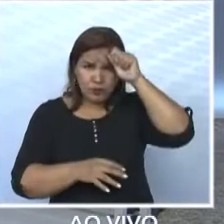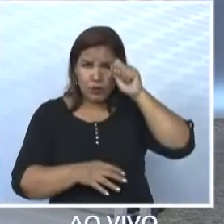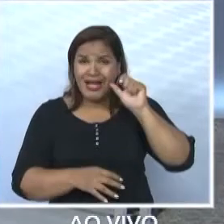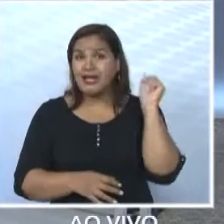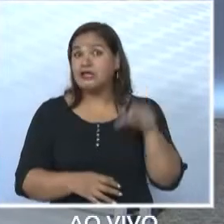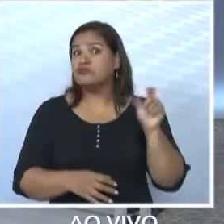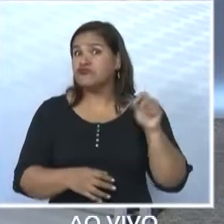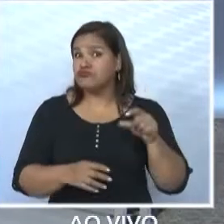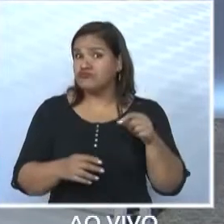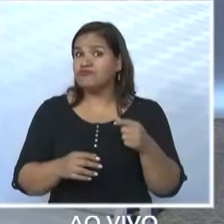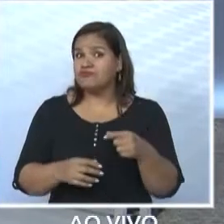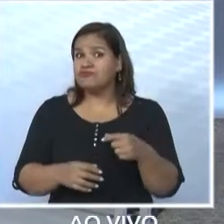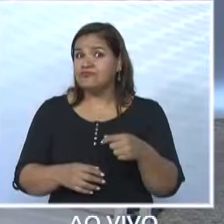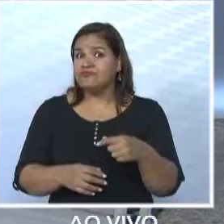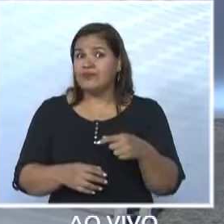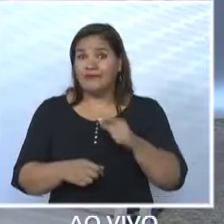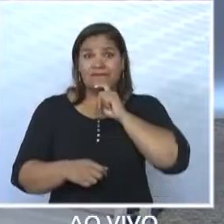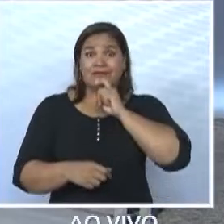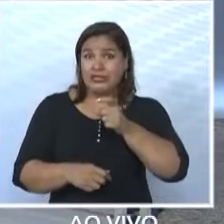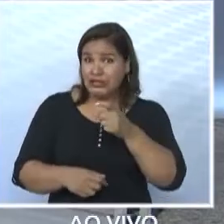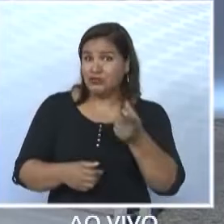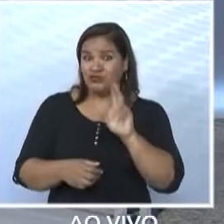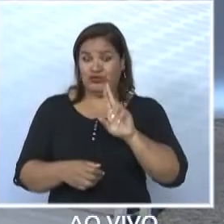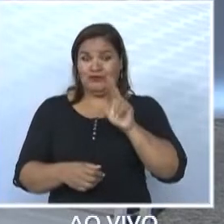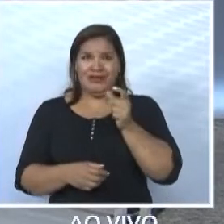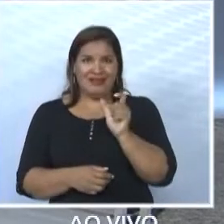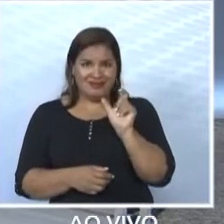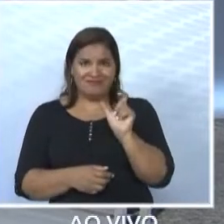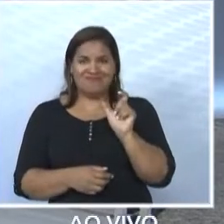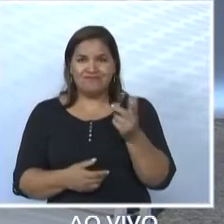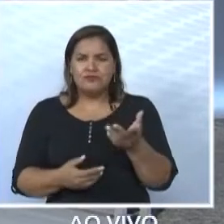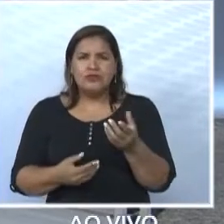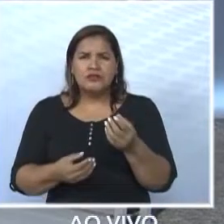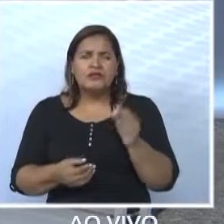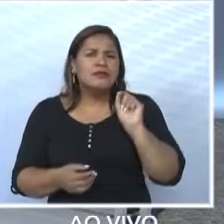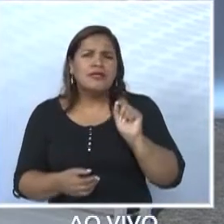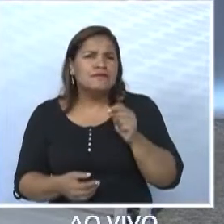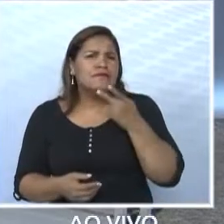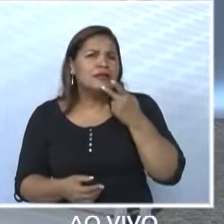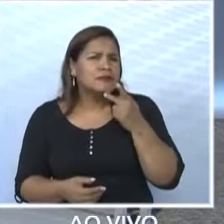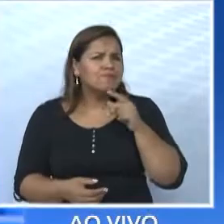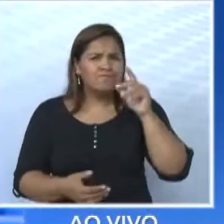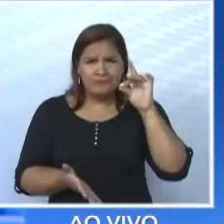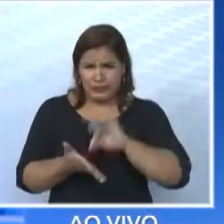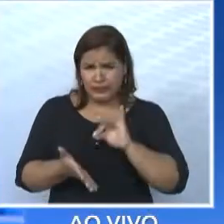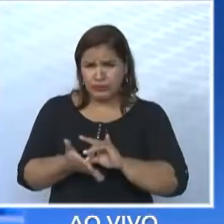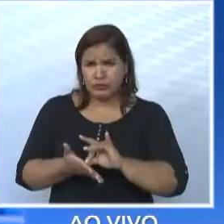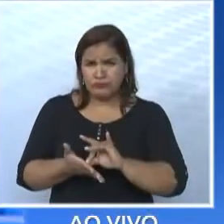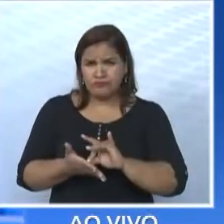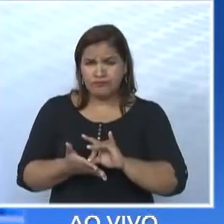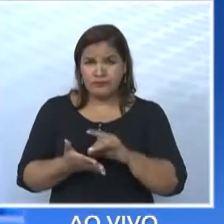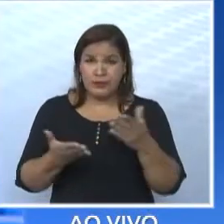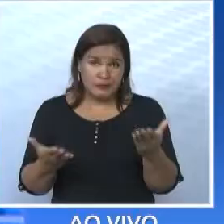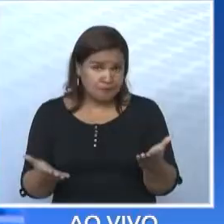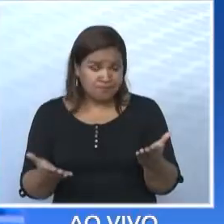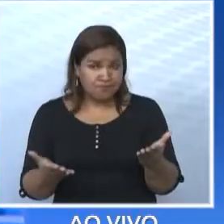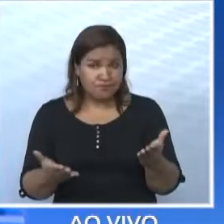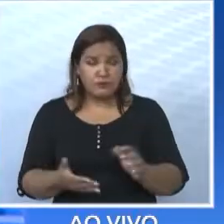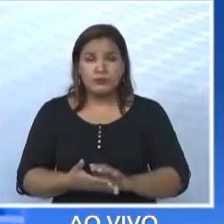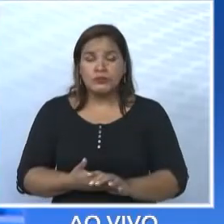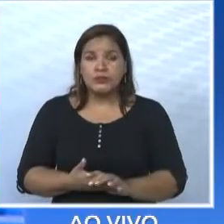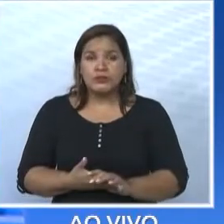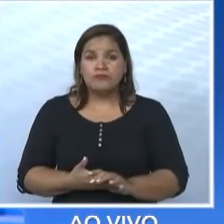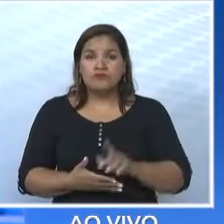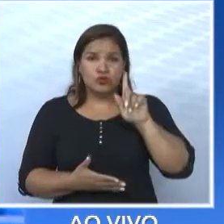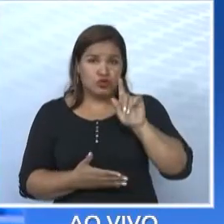o senhor falou, deixei o caixa no verde. Como que fica essa história? Quem está falando a verdade aí? É, assim, é o Gilson que